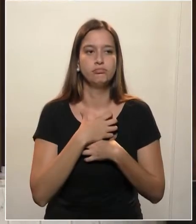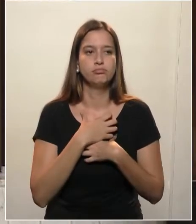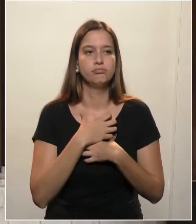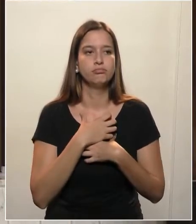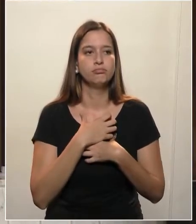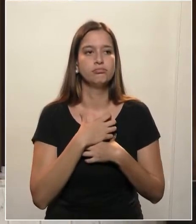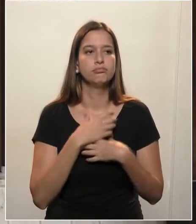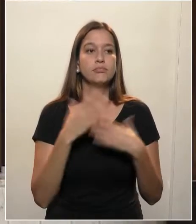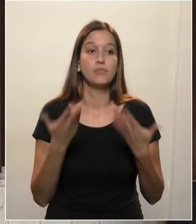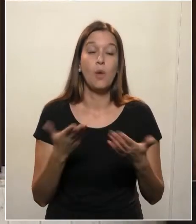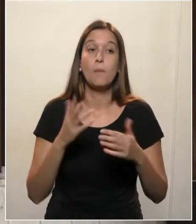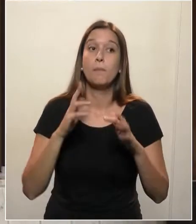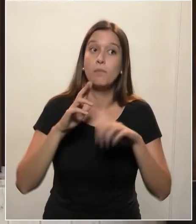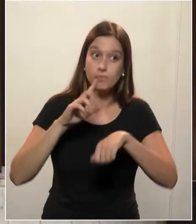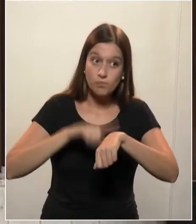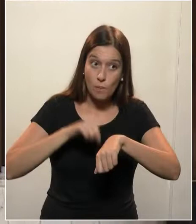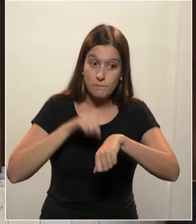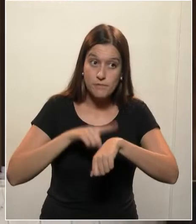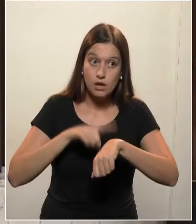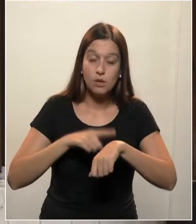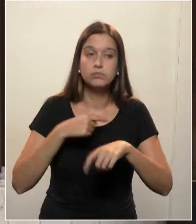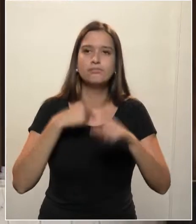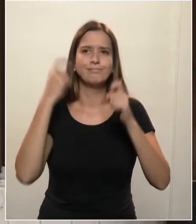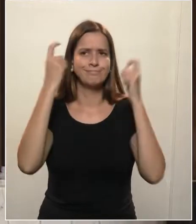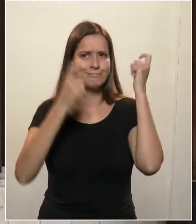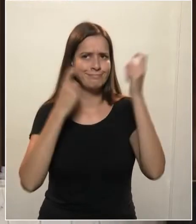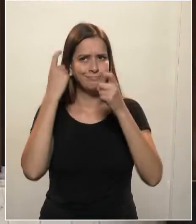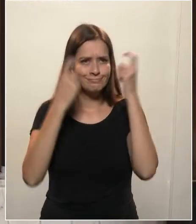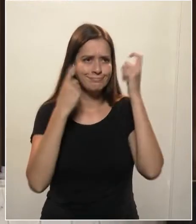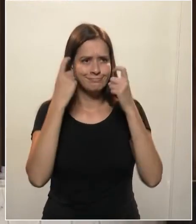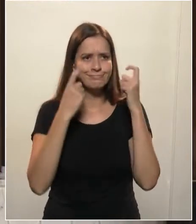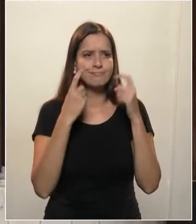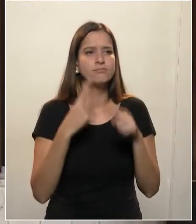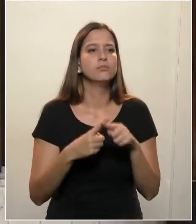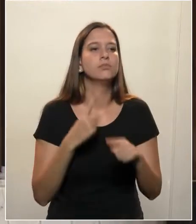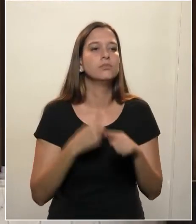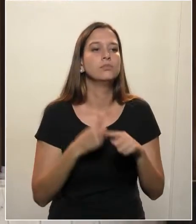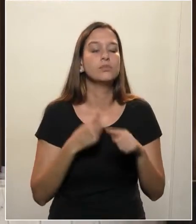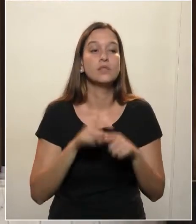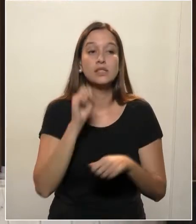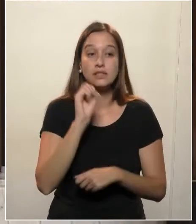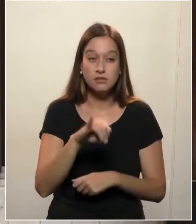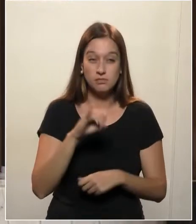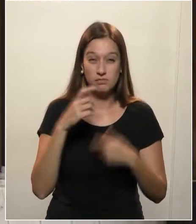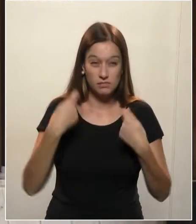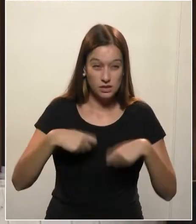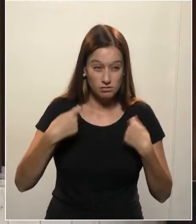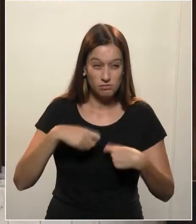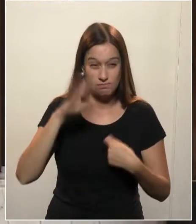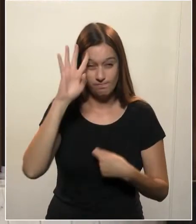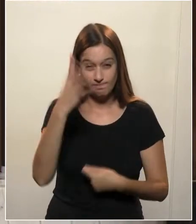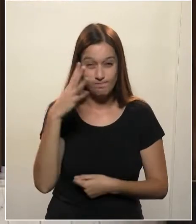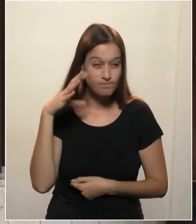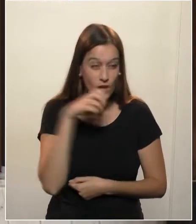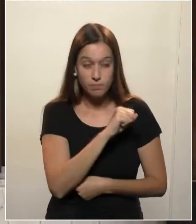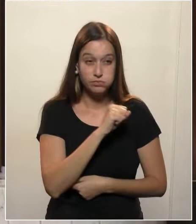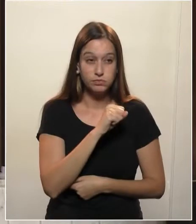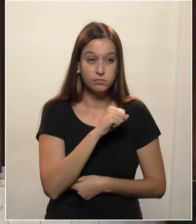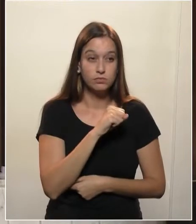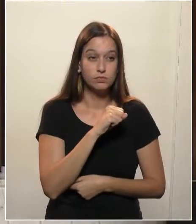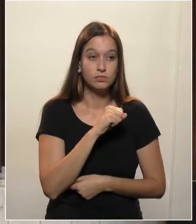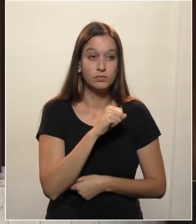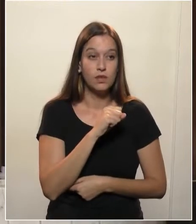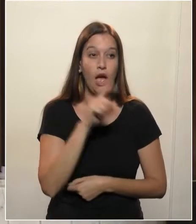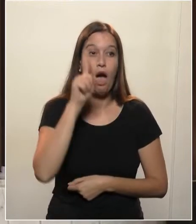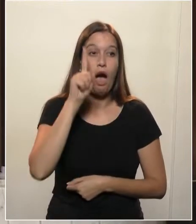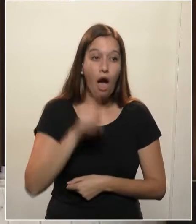de preocupação. Se tem que tomar medida dura, radical,